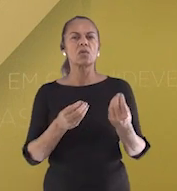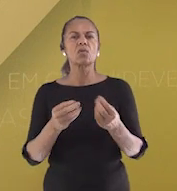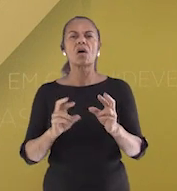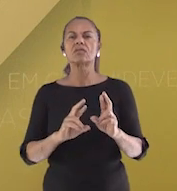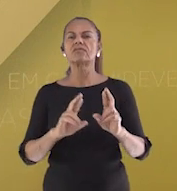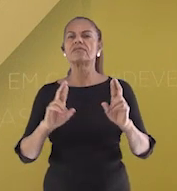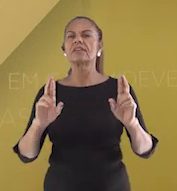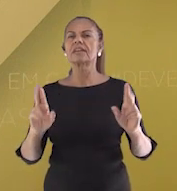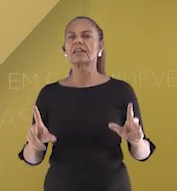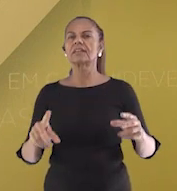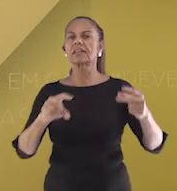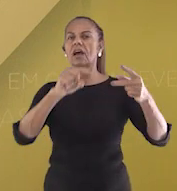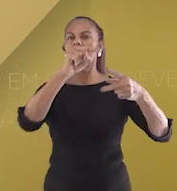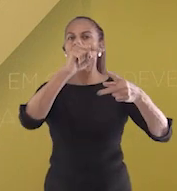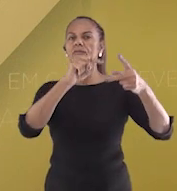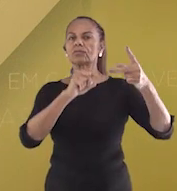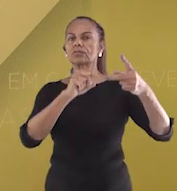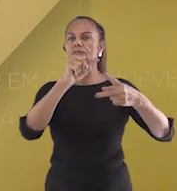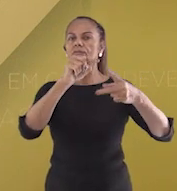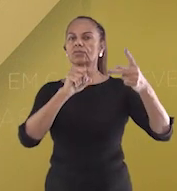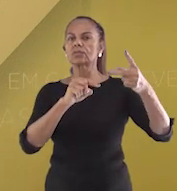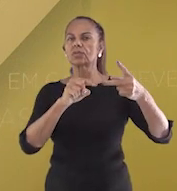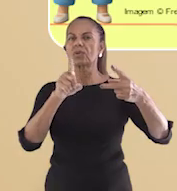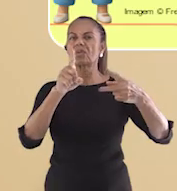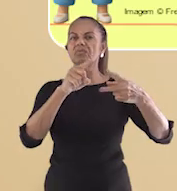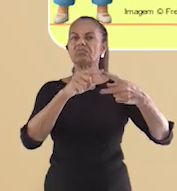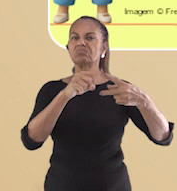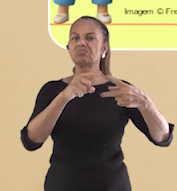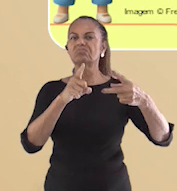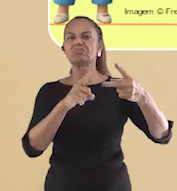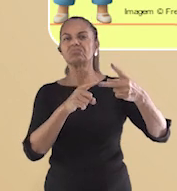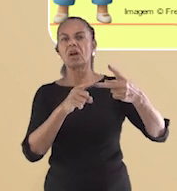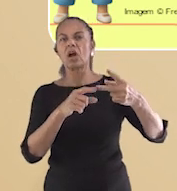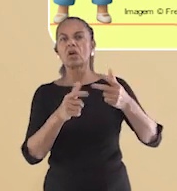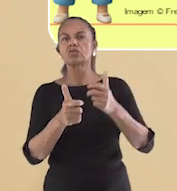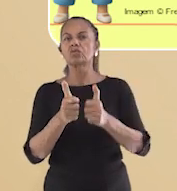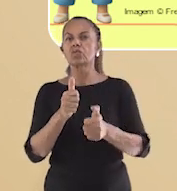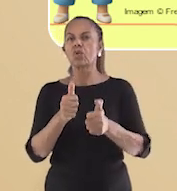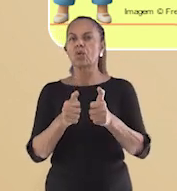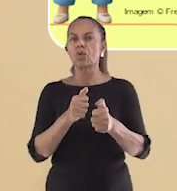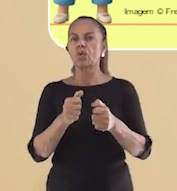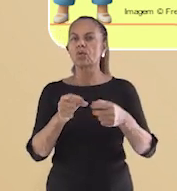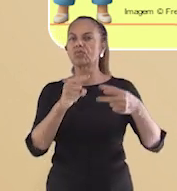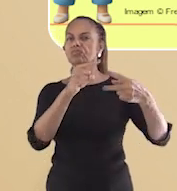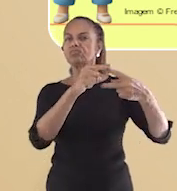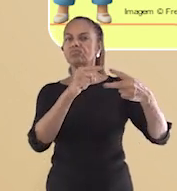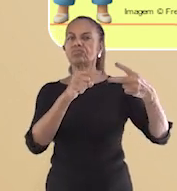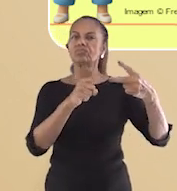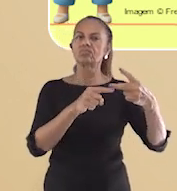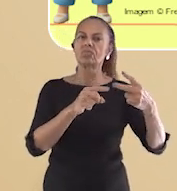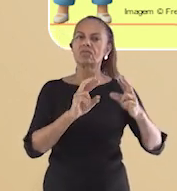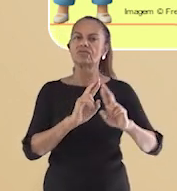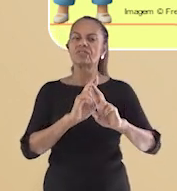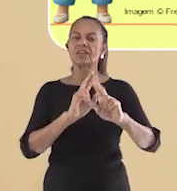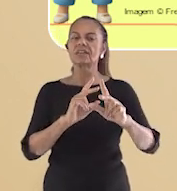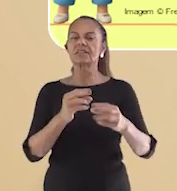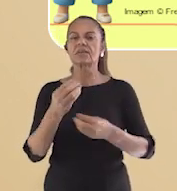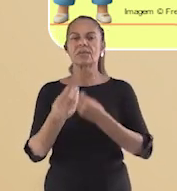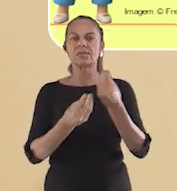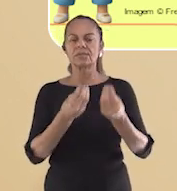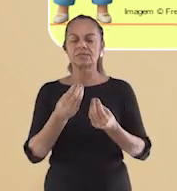Eu vou dar um tempo para vocês pensarem e já volto. Ou em um tempo para vocês volto. dar um tempo para E